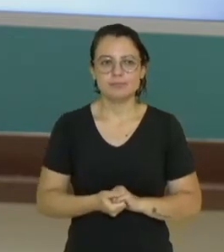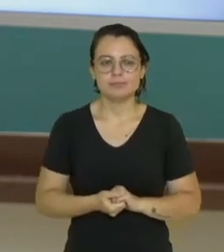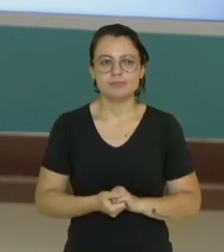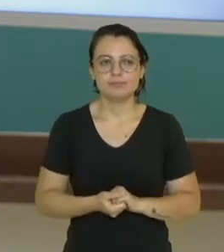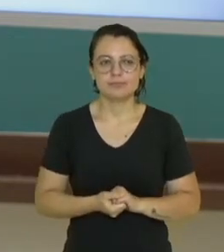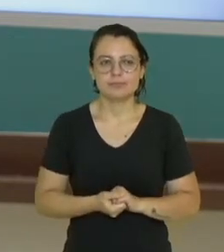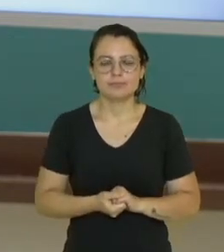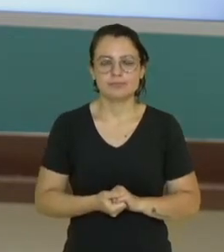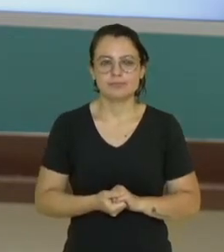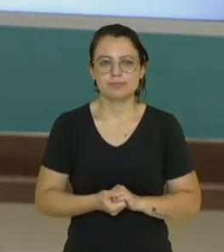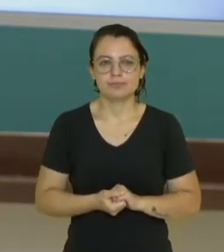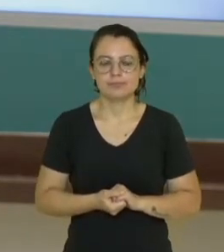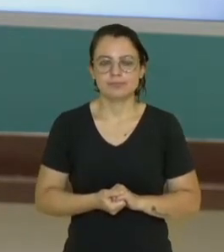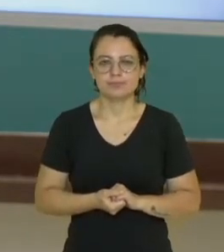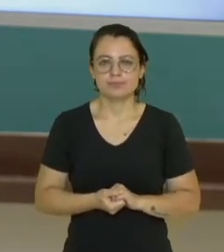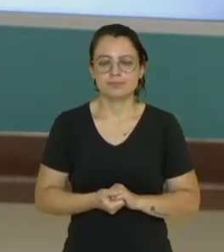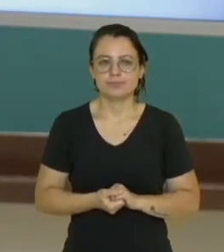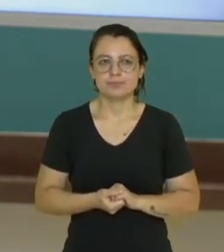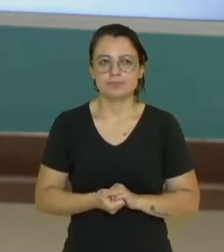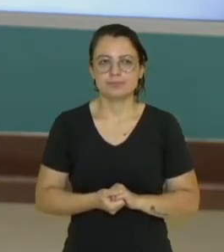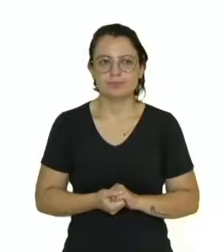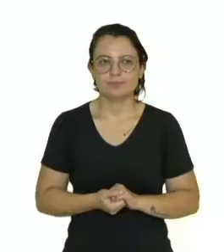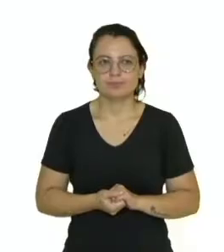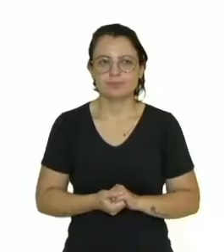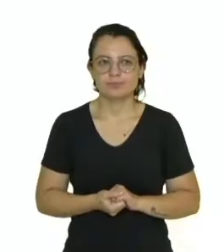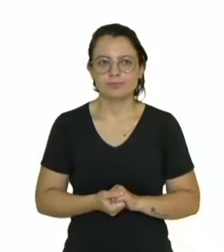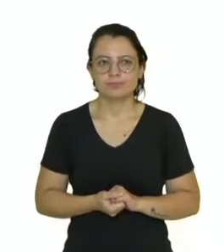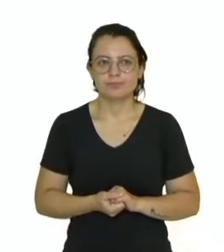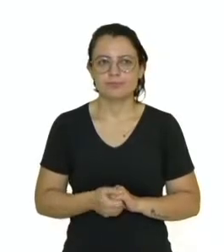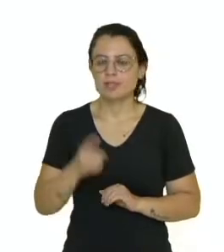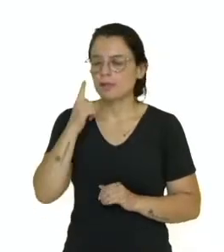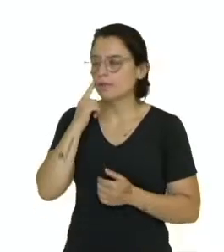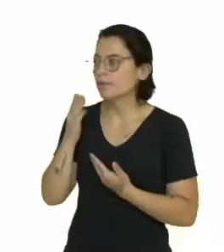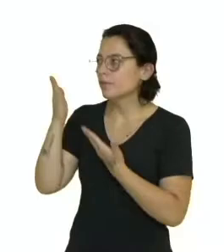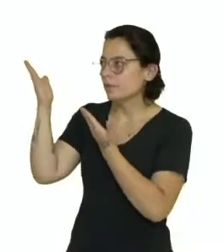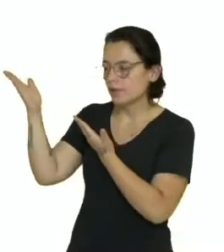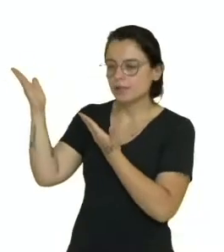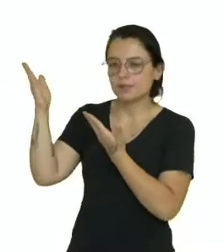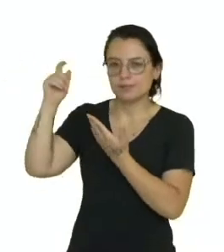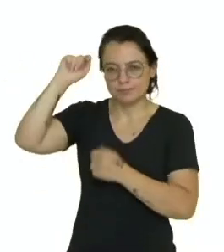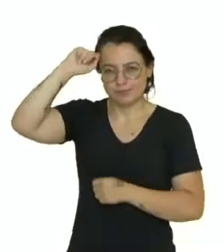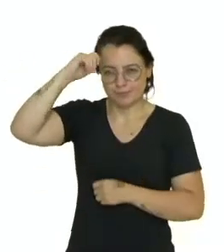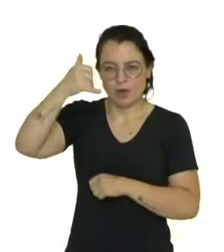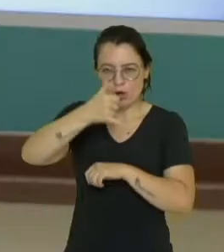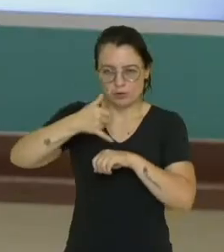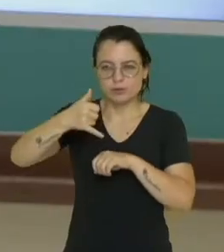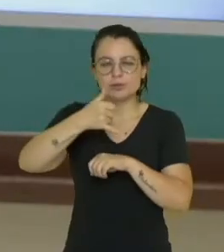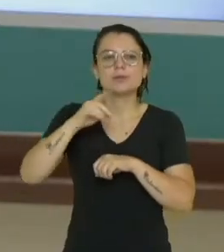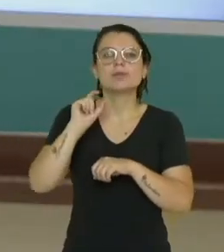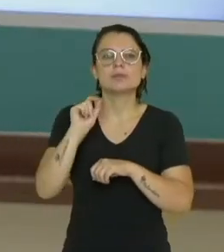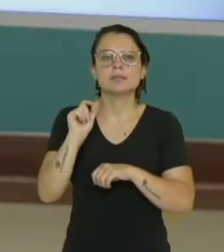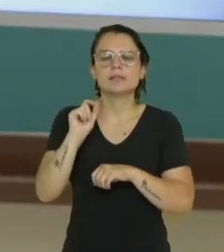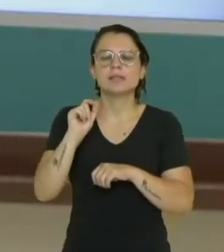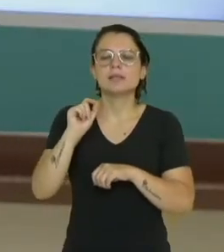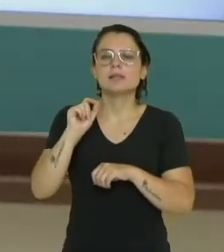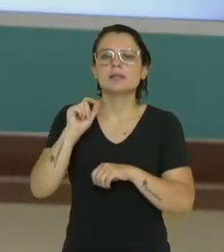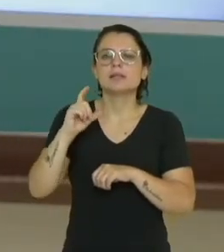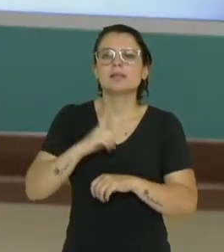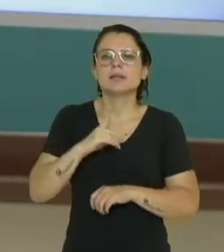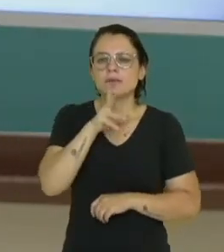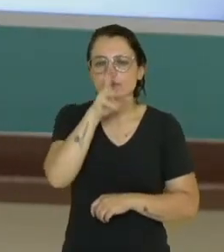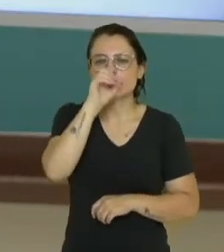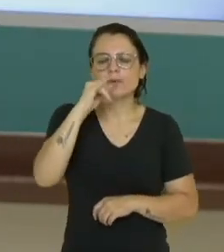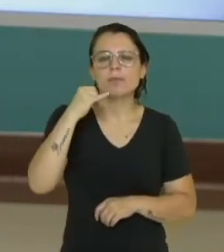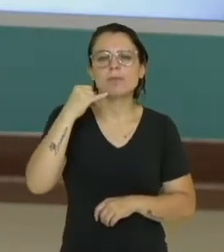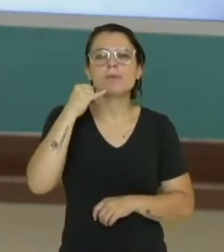Só para a gente ter uma noção do que nós estamos falando. Então, olha só, o petróleo é das principais fontes de energia no